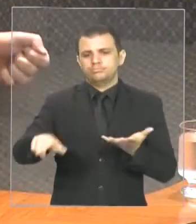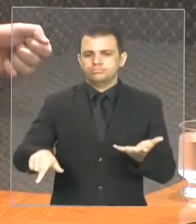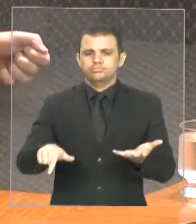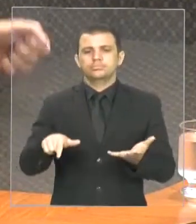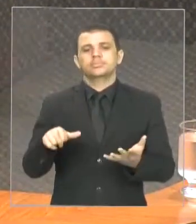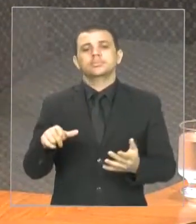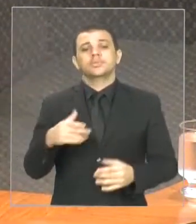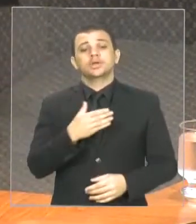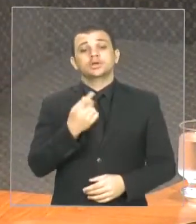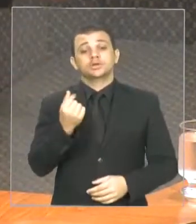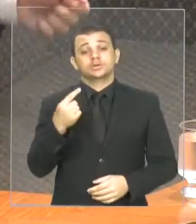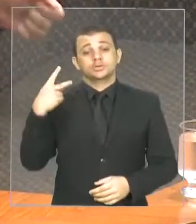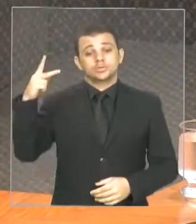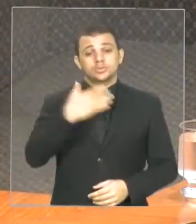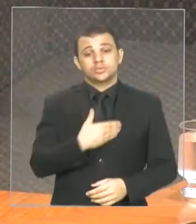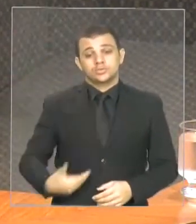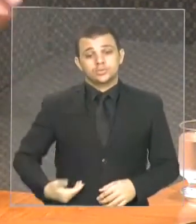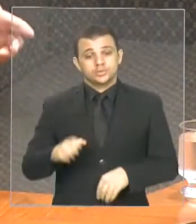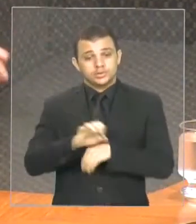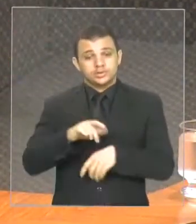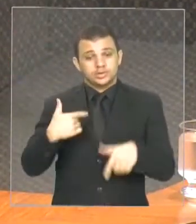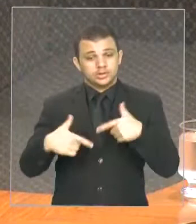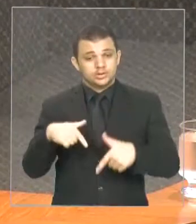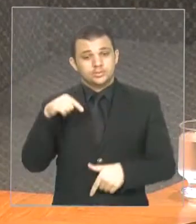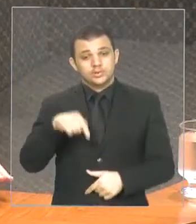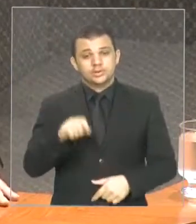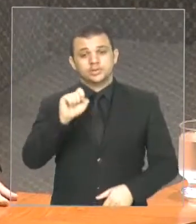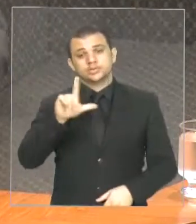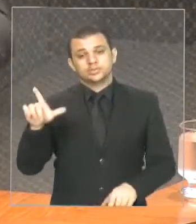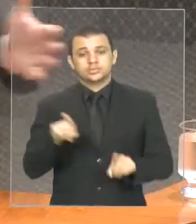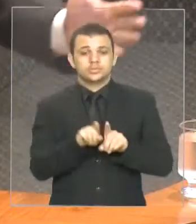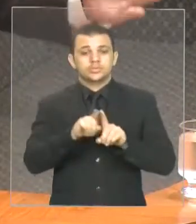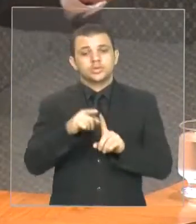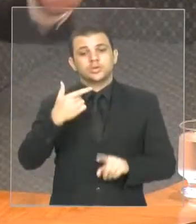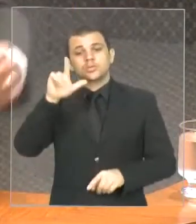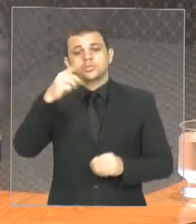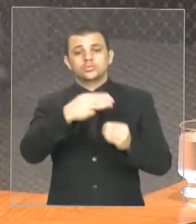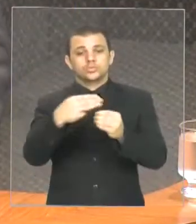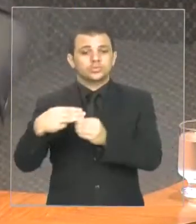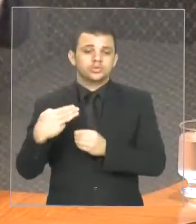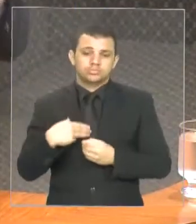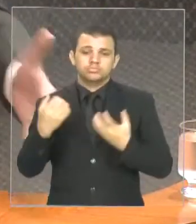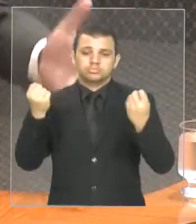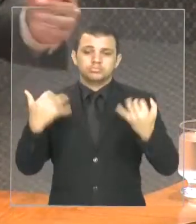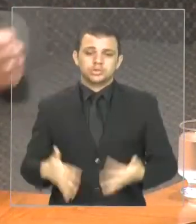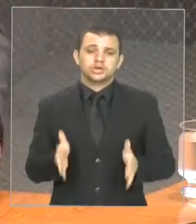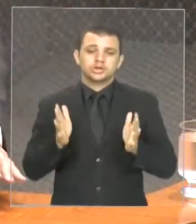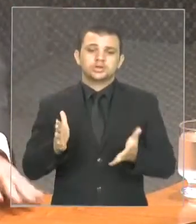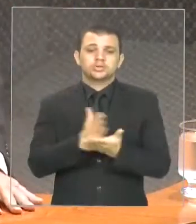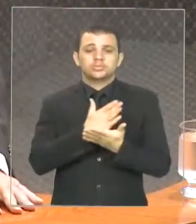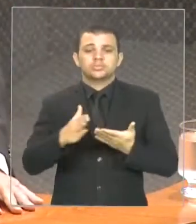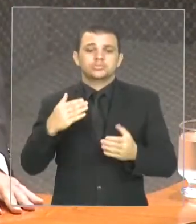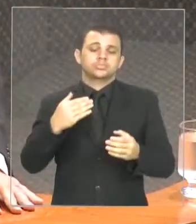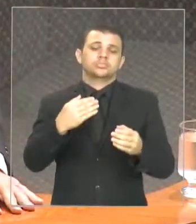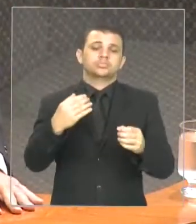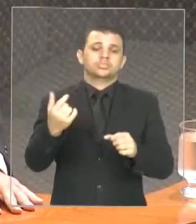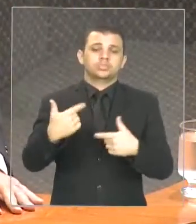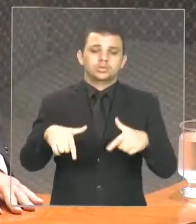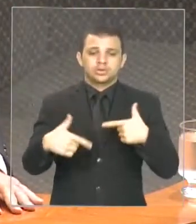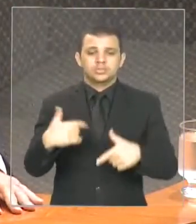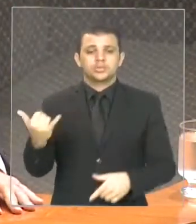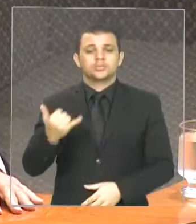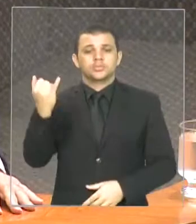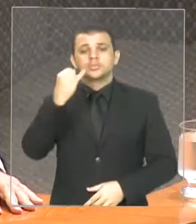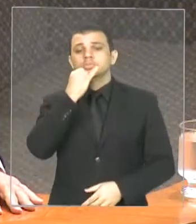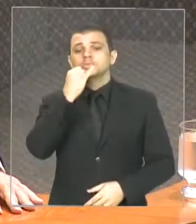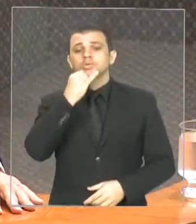dinheiro do governo do Estado, fazendo obras em São Luís, fazendo obras em outros municípios, como eu já citei aqui, muitas obras importantes. O que seria